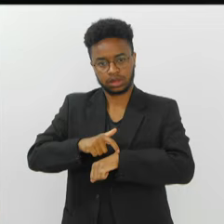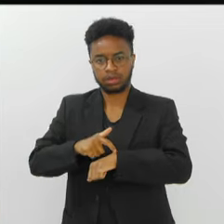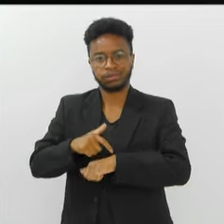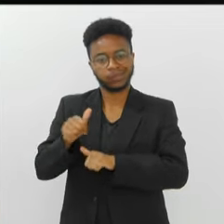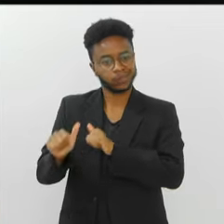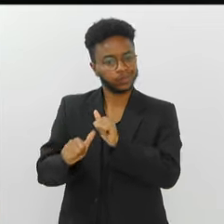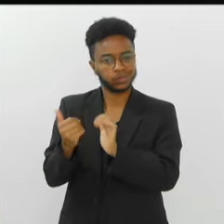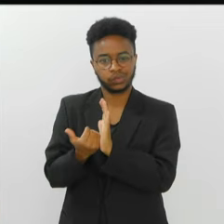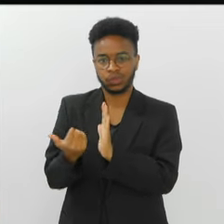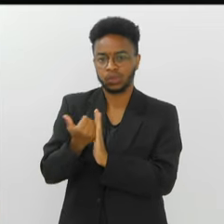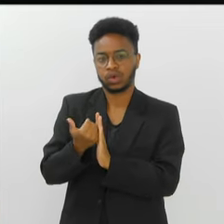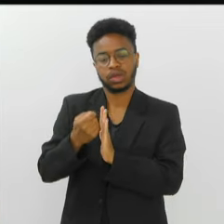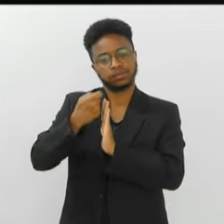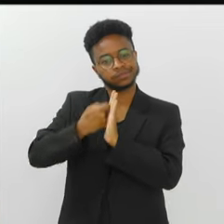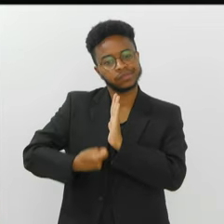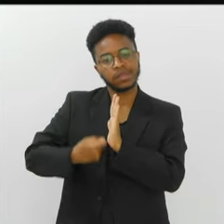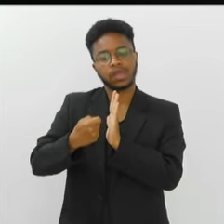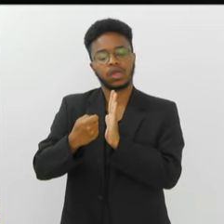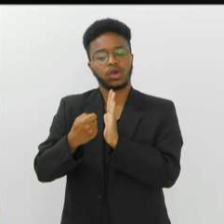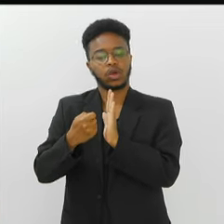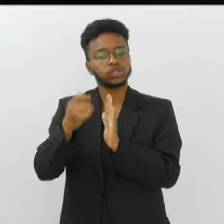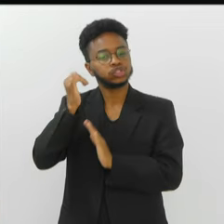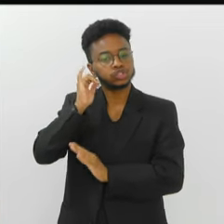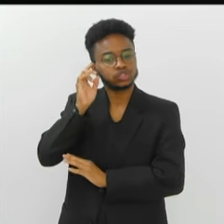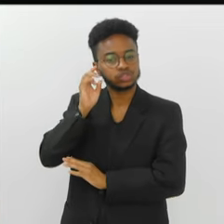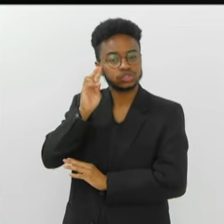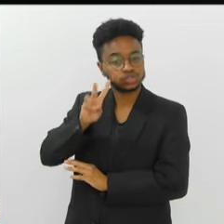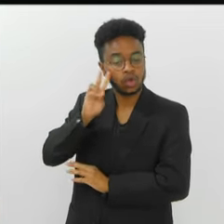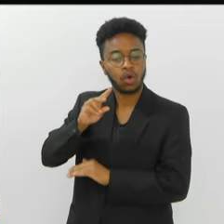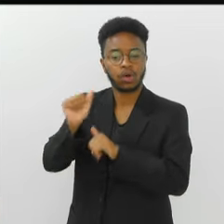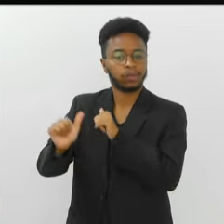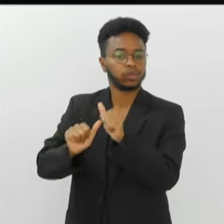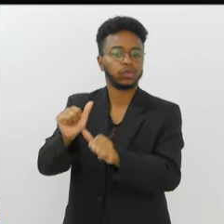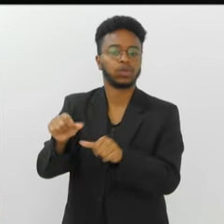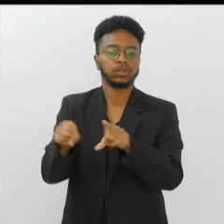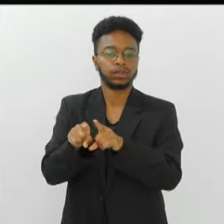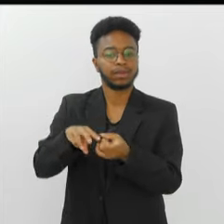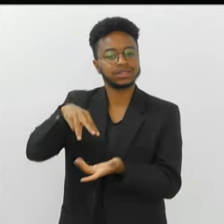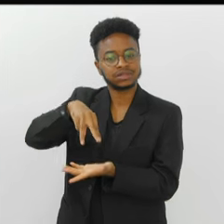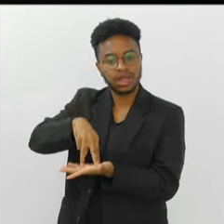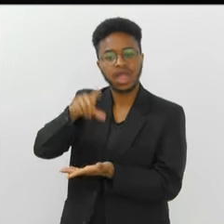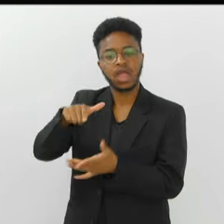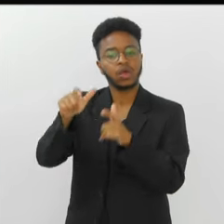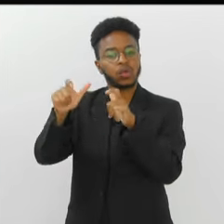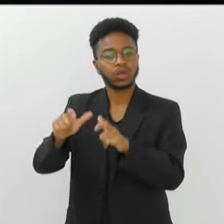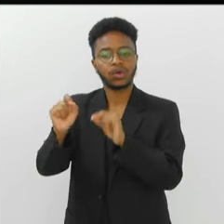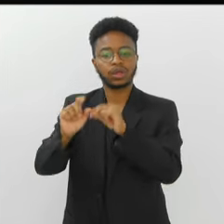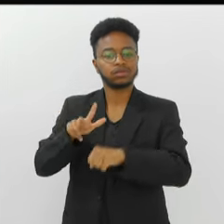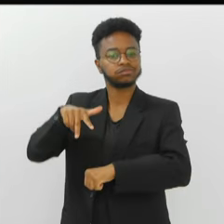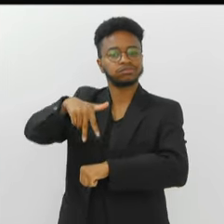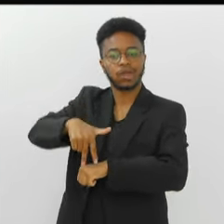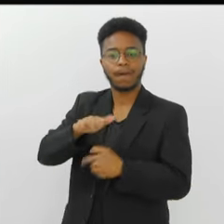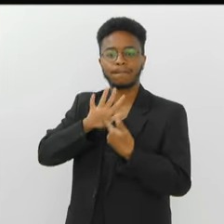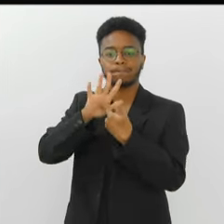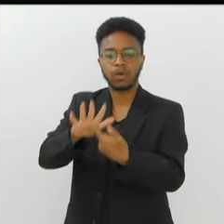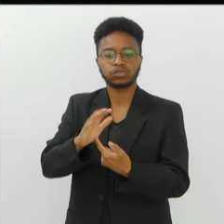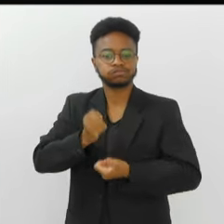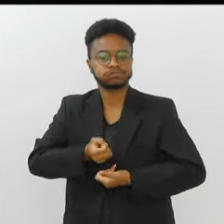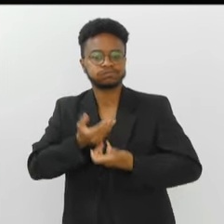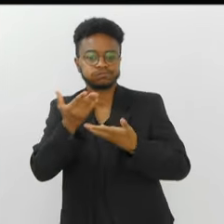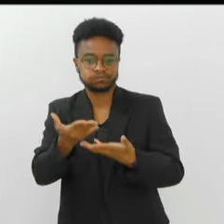recentemente falando, os enredos mudaram. A Sapucaí passou a ser um lugar de fala de muita